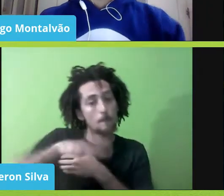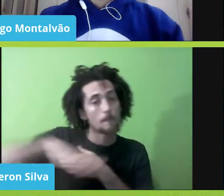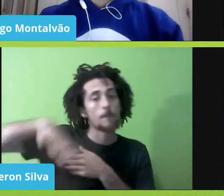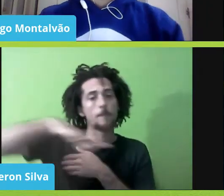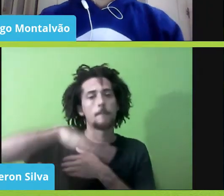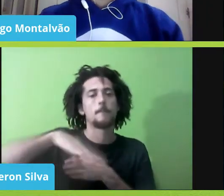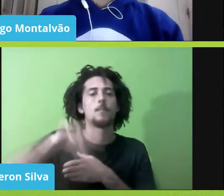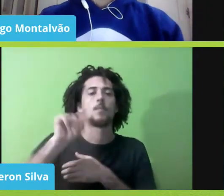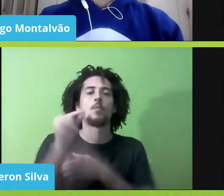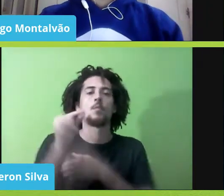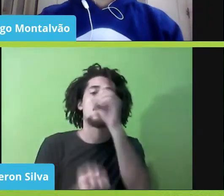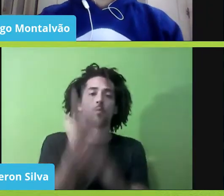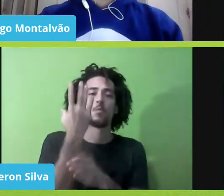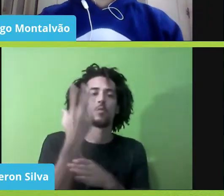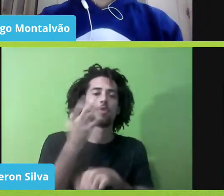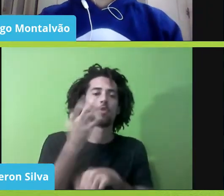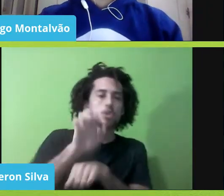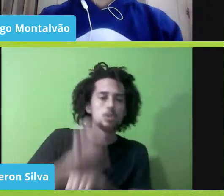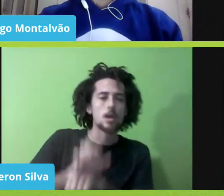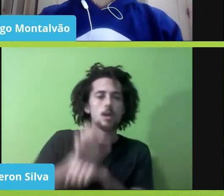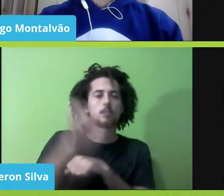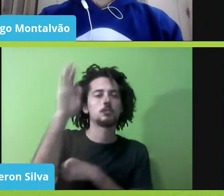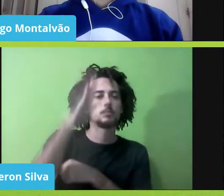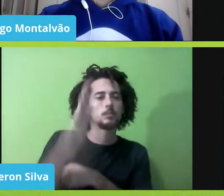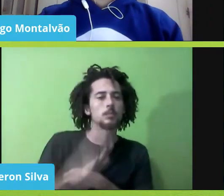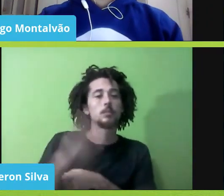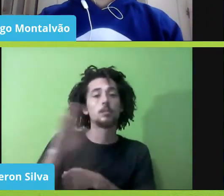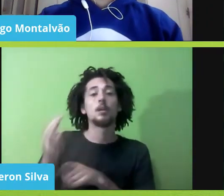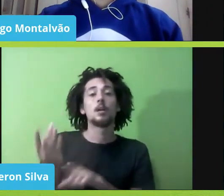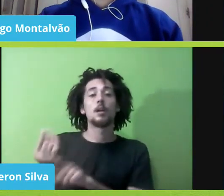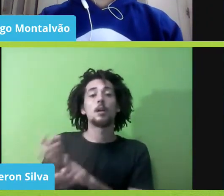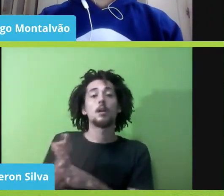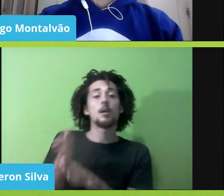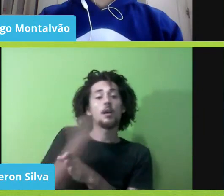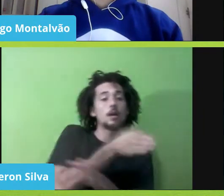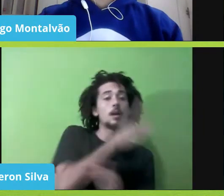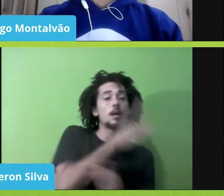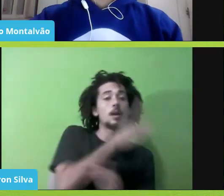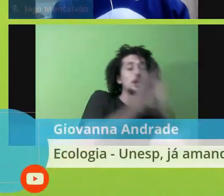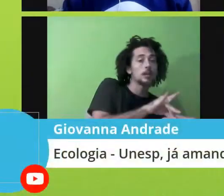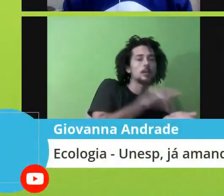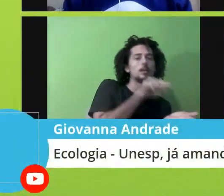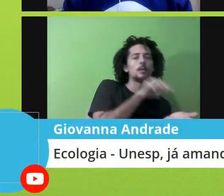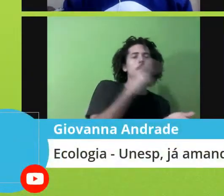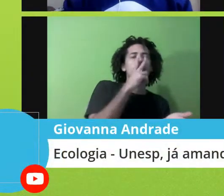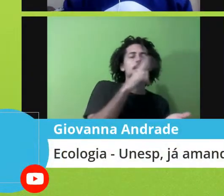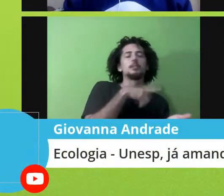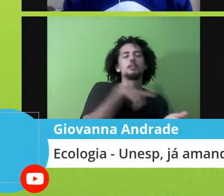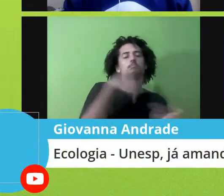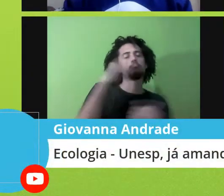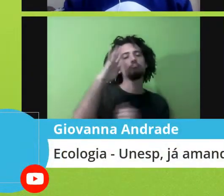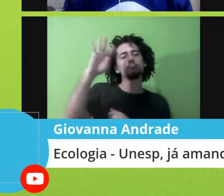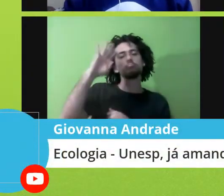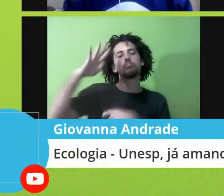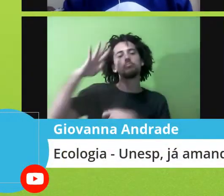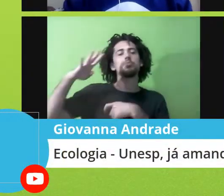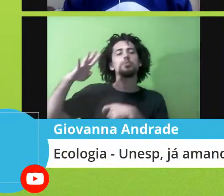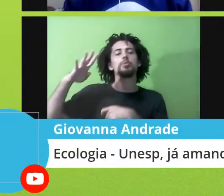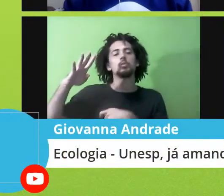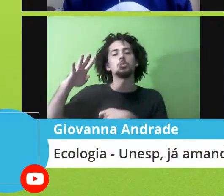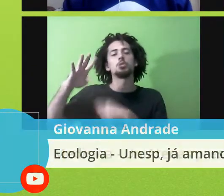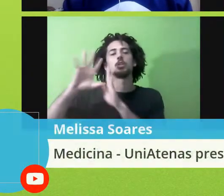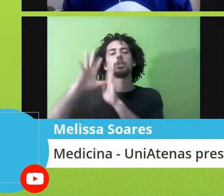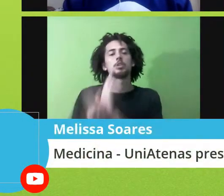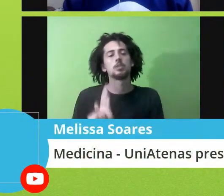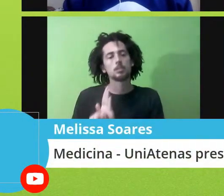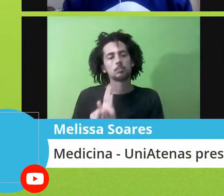que era real, ela se transforma em simbologias, né, então o direito, ele vai ser, todo